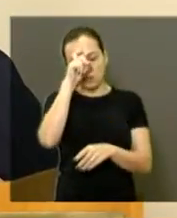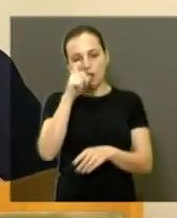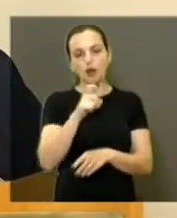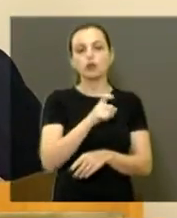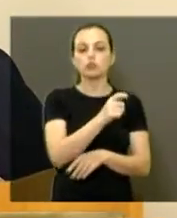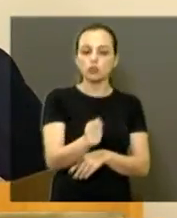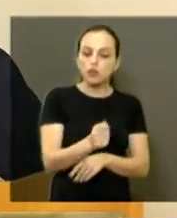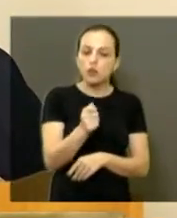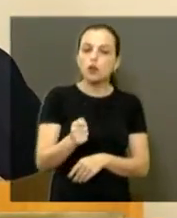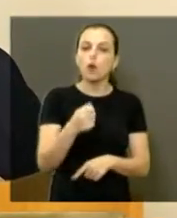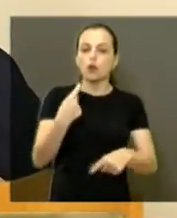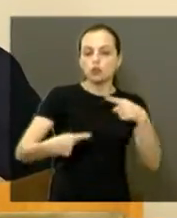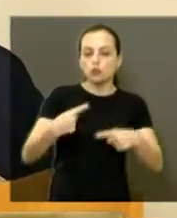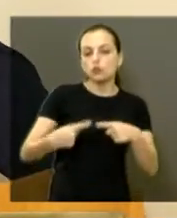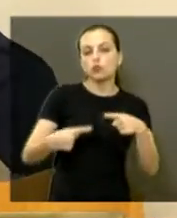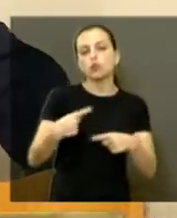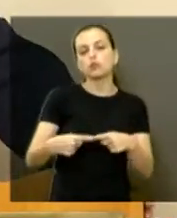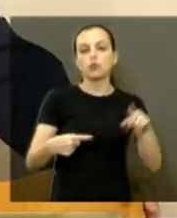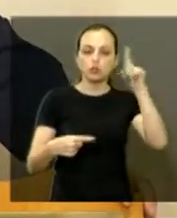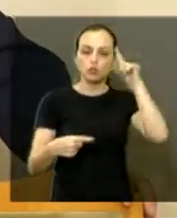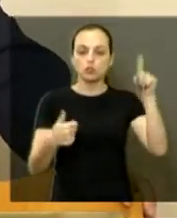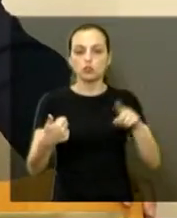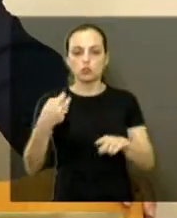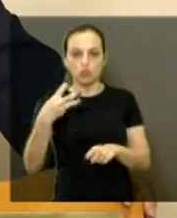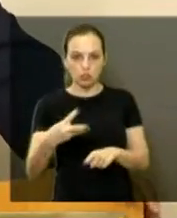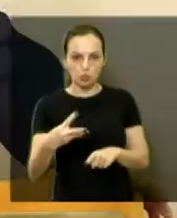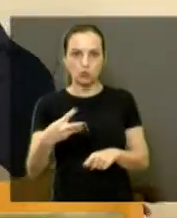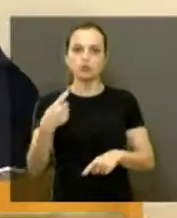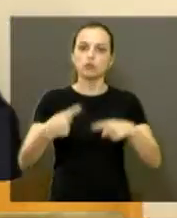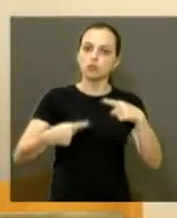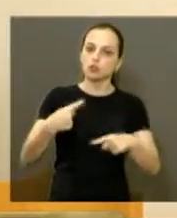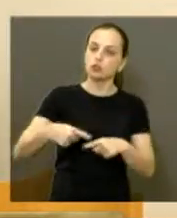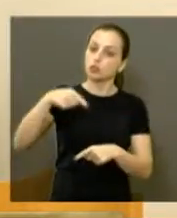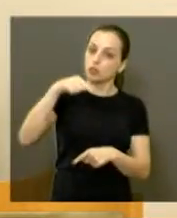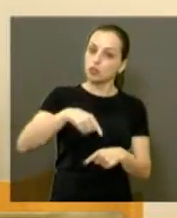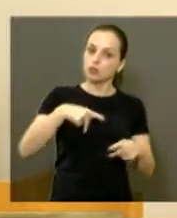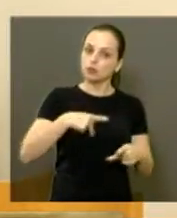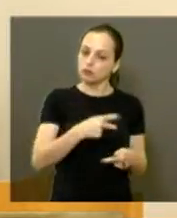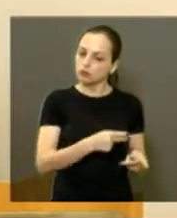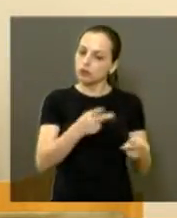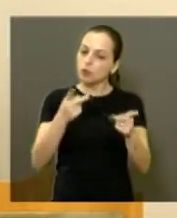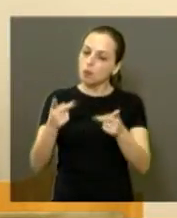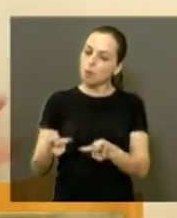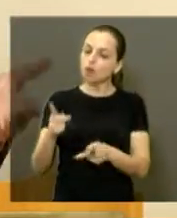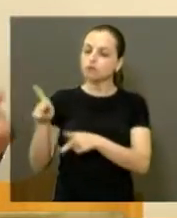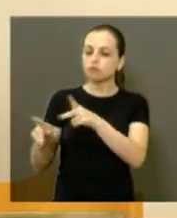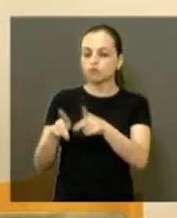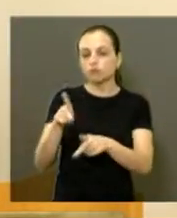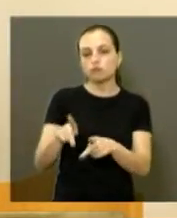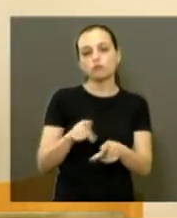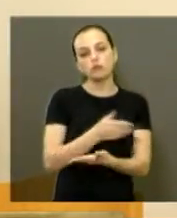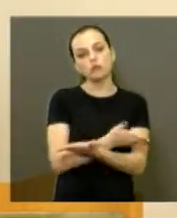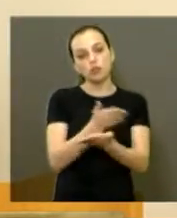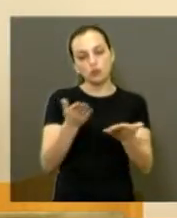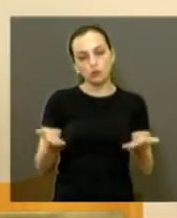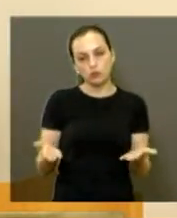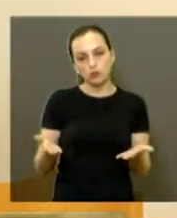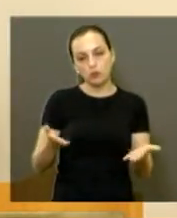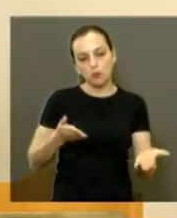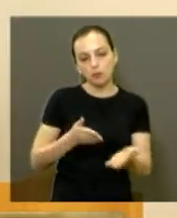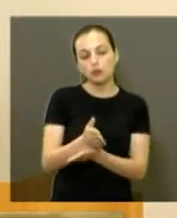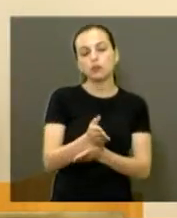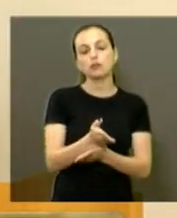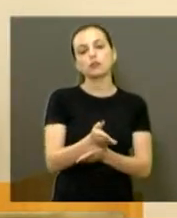aqui, a partir das 18 horas, do dia 14. Então, convidar toda a população que está nos ouvindo, e a todos, para que venham